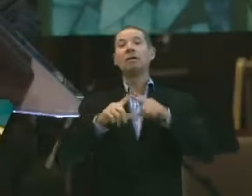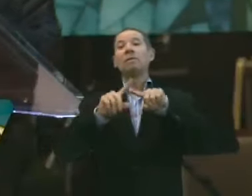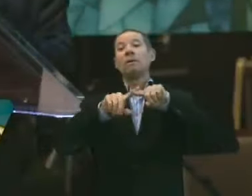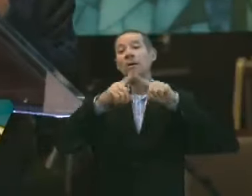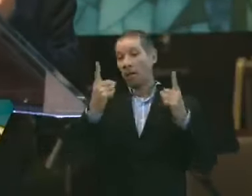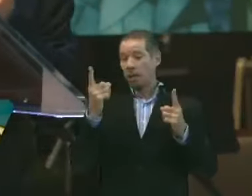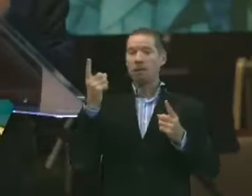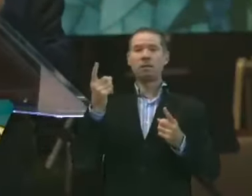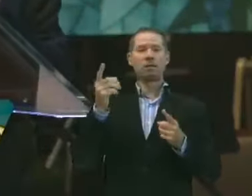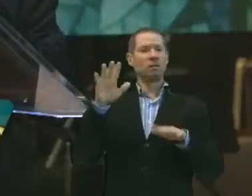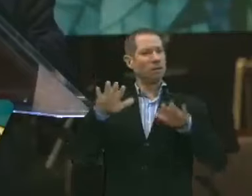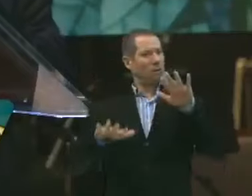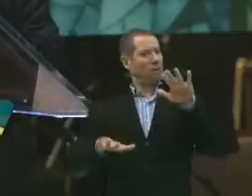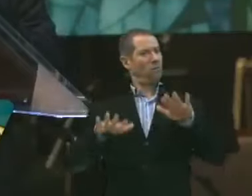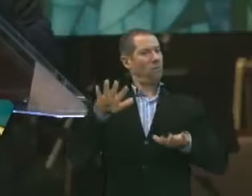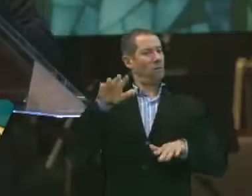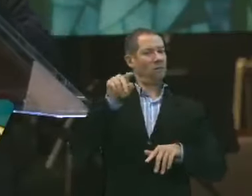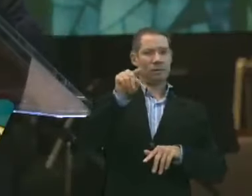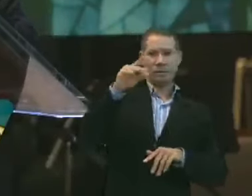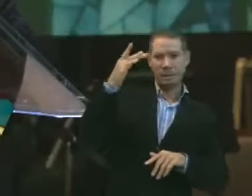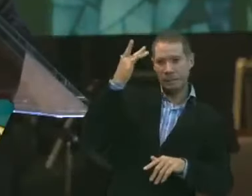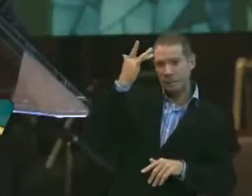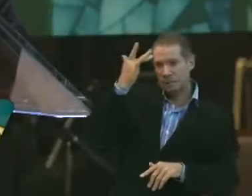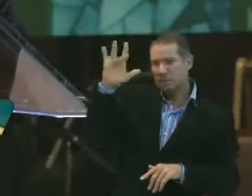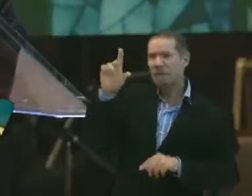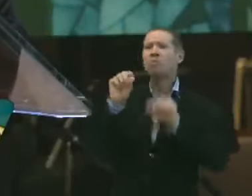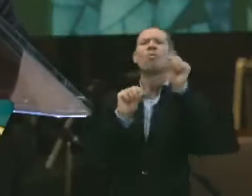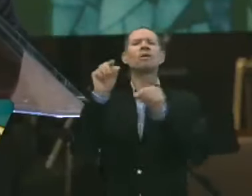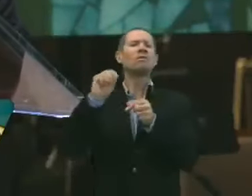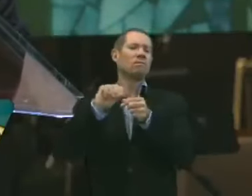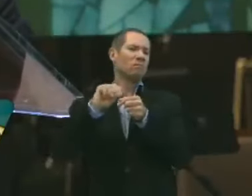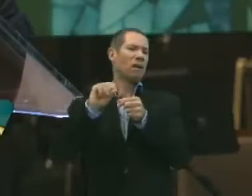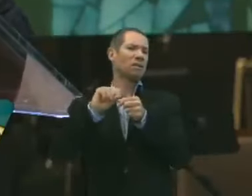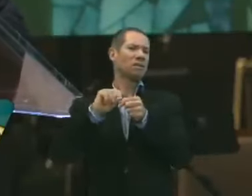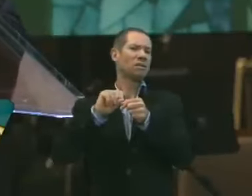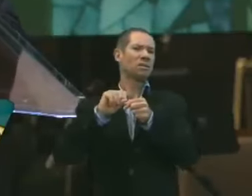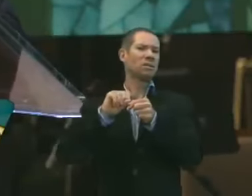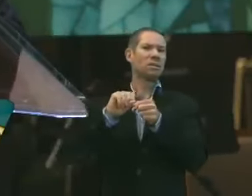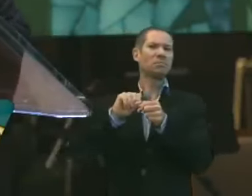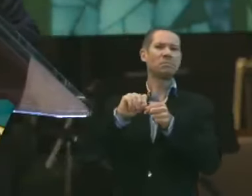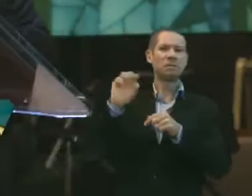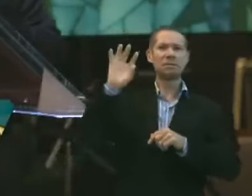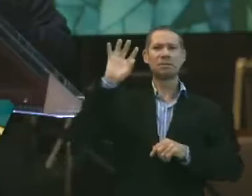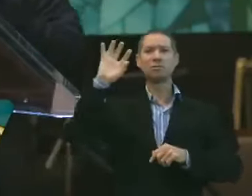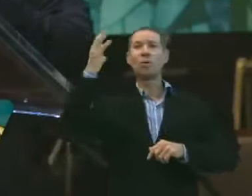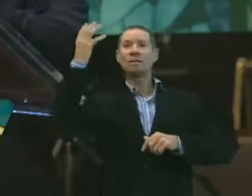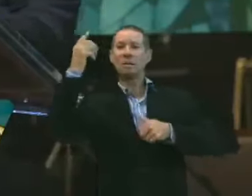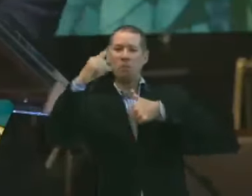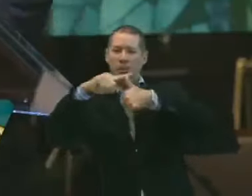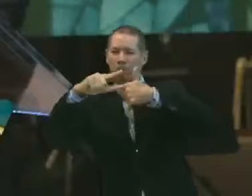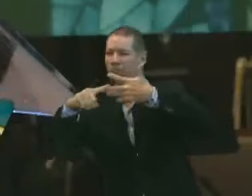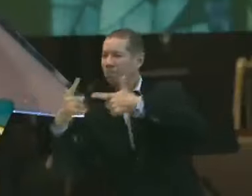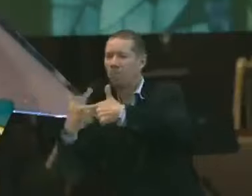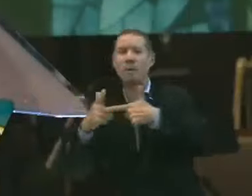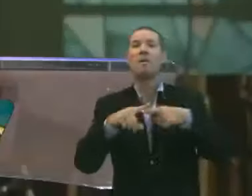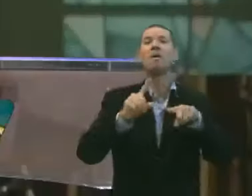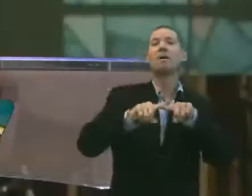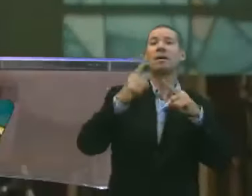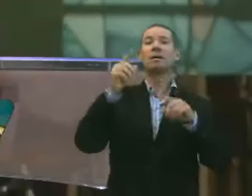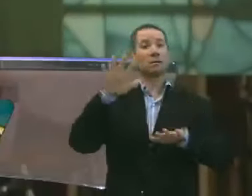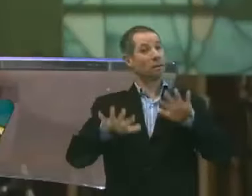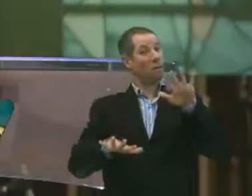disso. Talvez. Você não saiba o que fazer. Naquela ou naquela outra situação. Por causa disso.